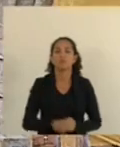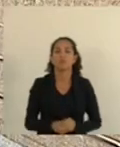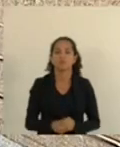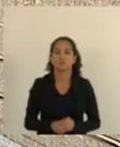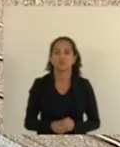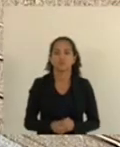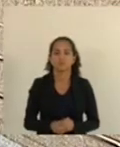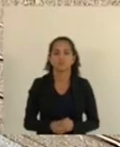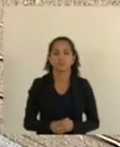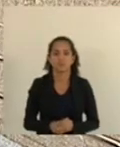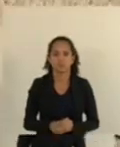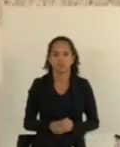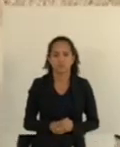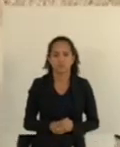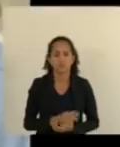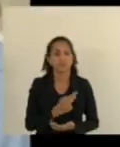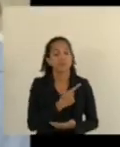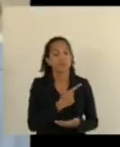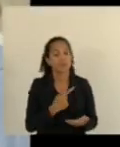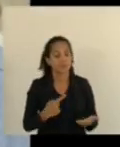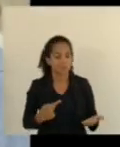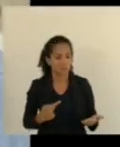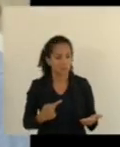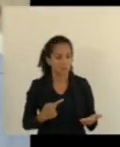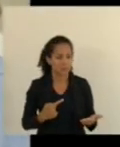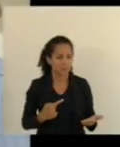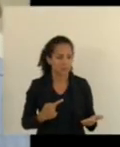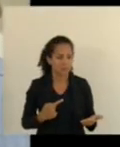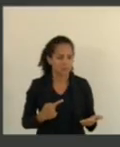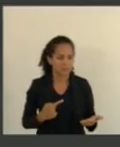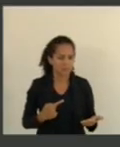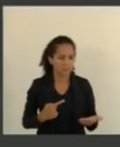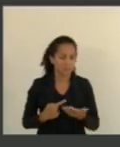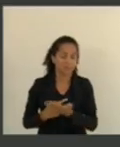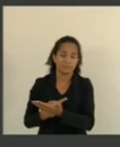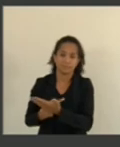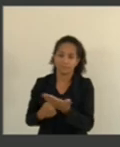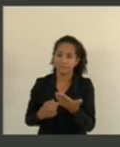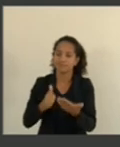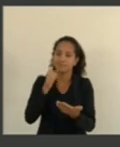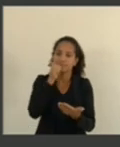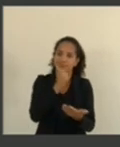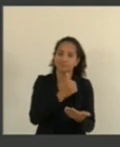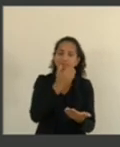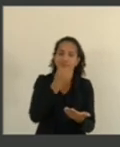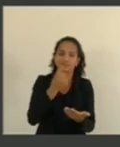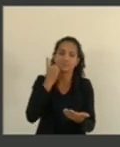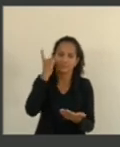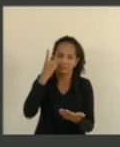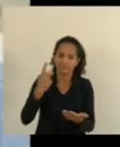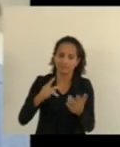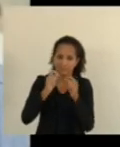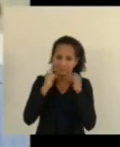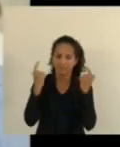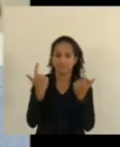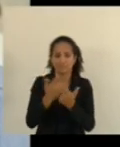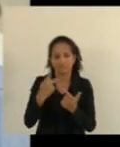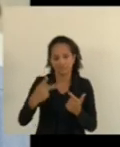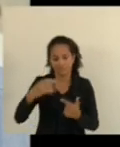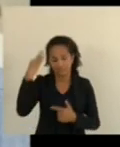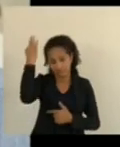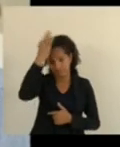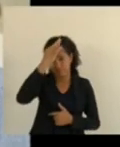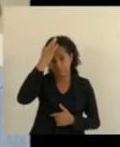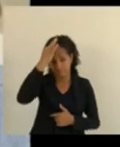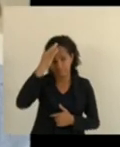senhor presidente senhores e senhoras deputados da Assembleia Legislativa do Espírito Santo